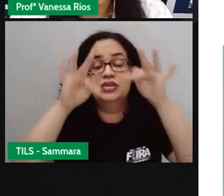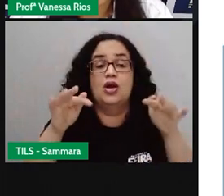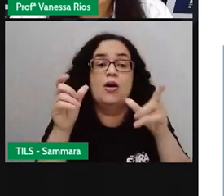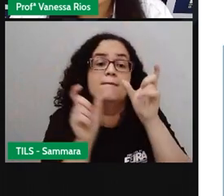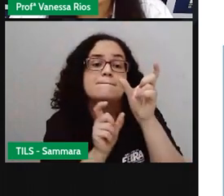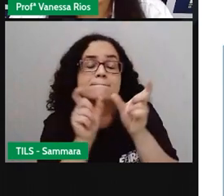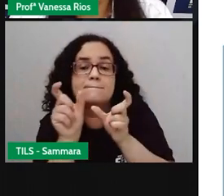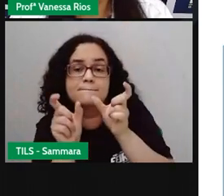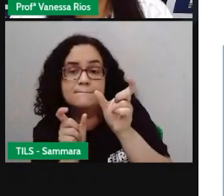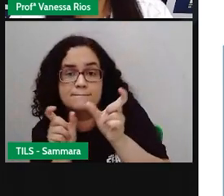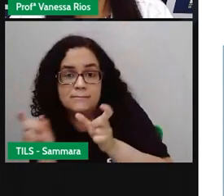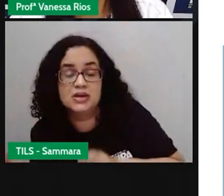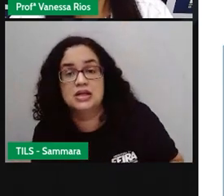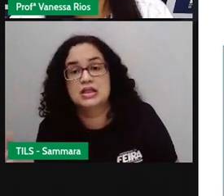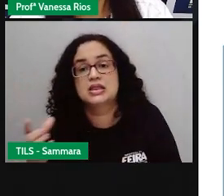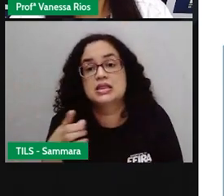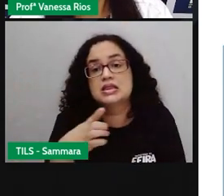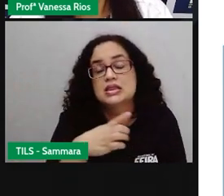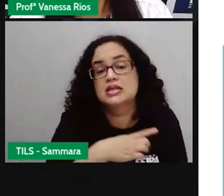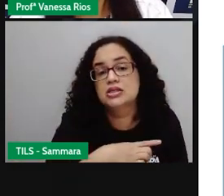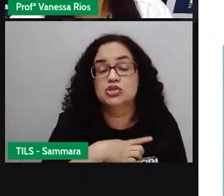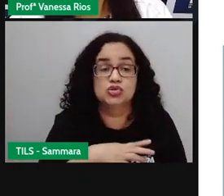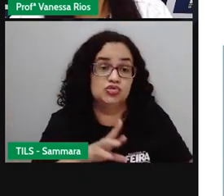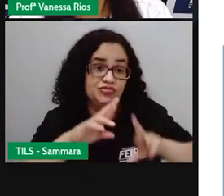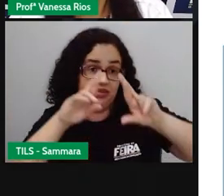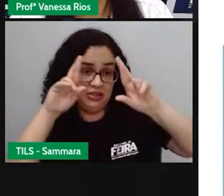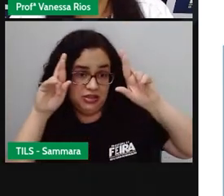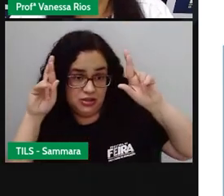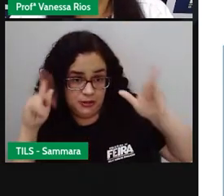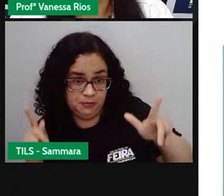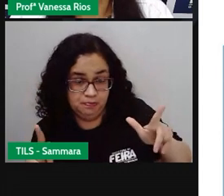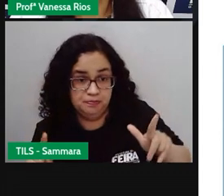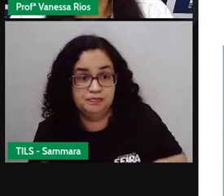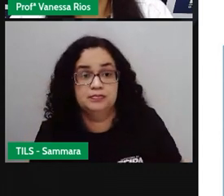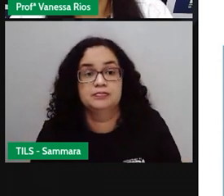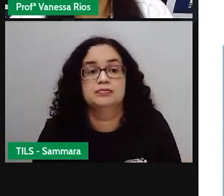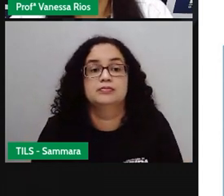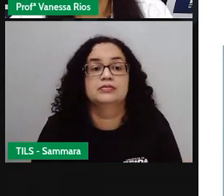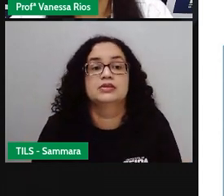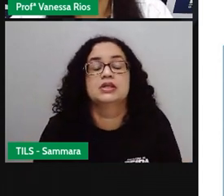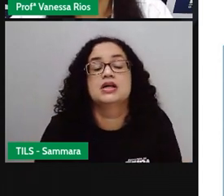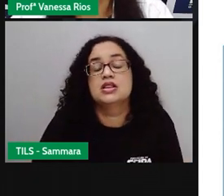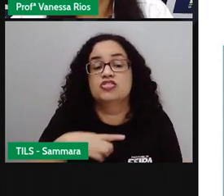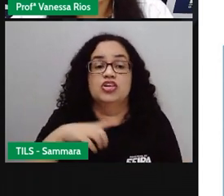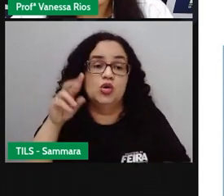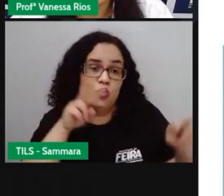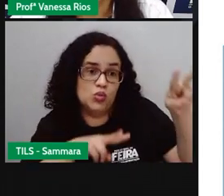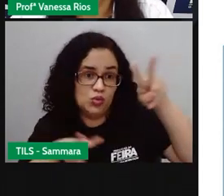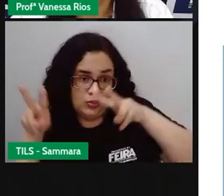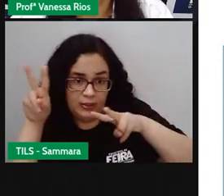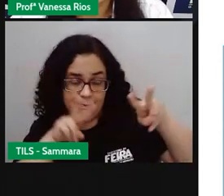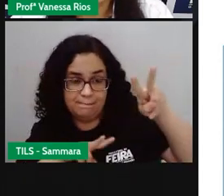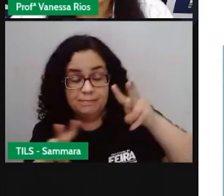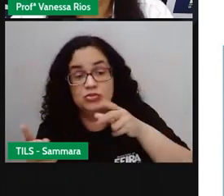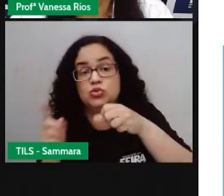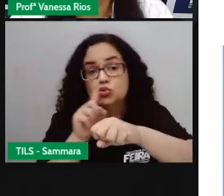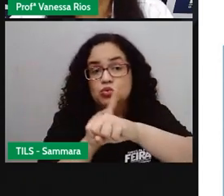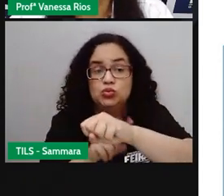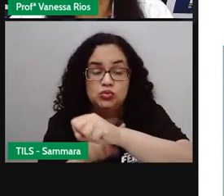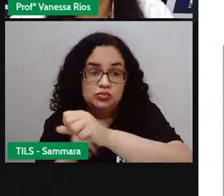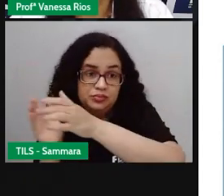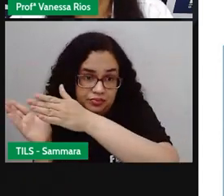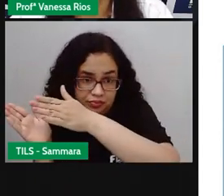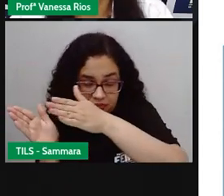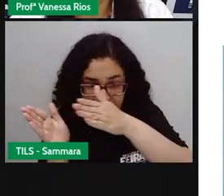palavras, né? Existe aí uma diferença. E aí faz com que a gente observe os tempos